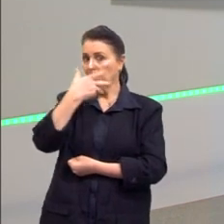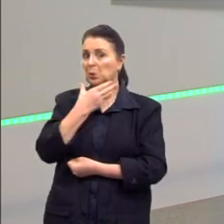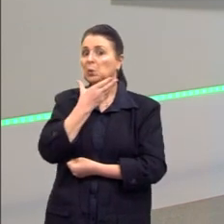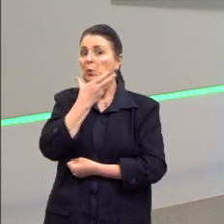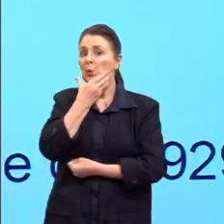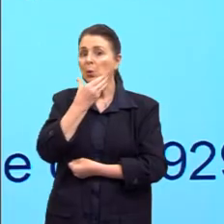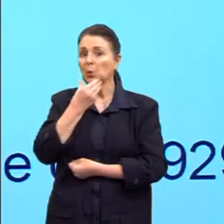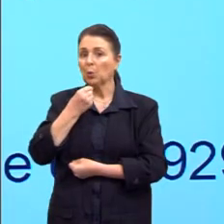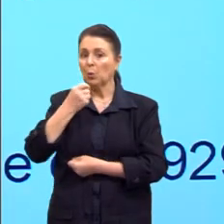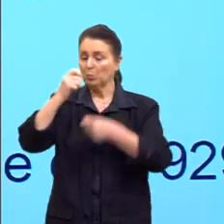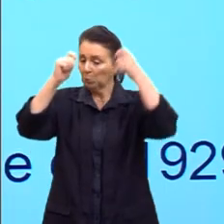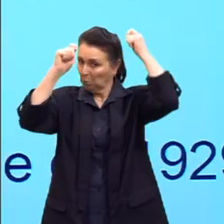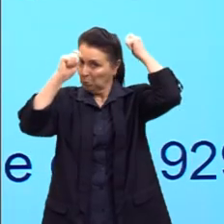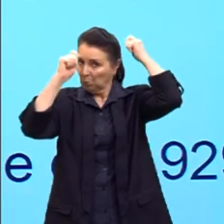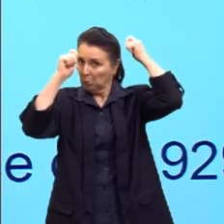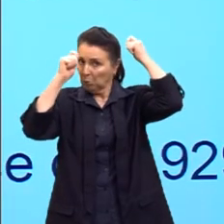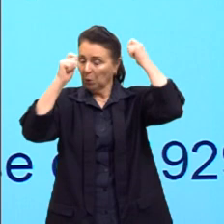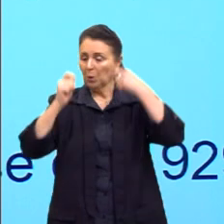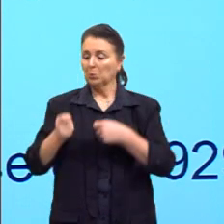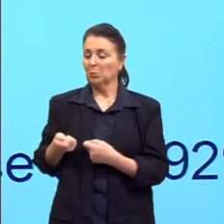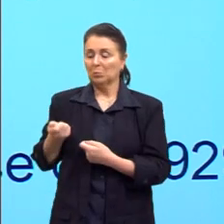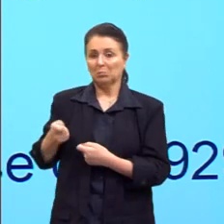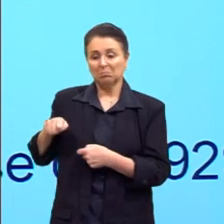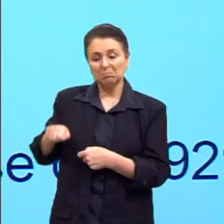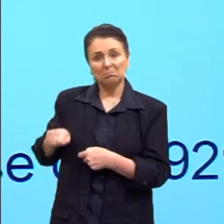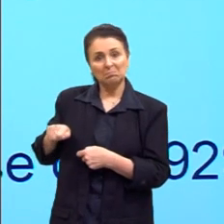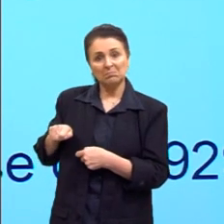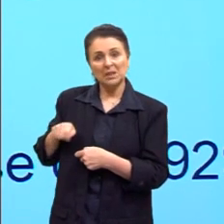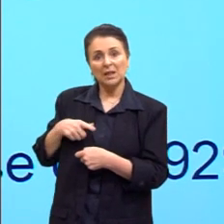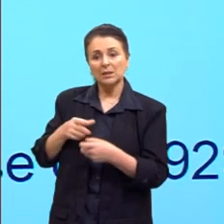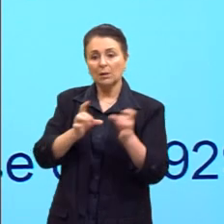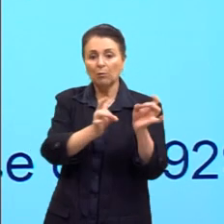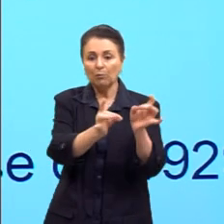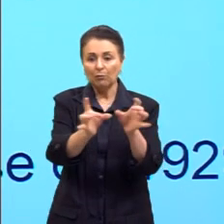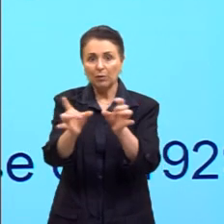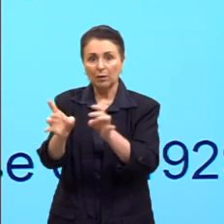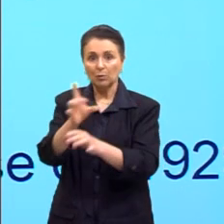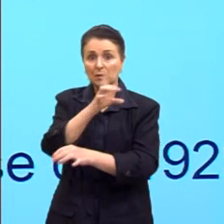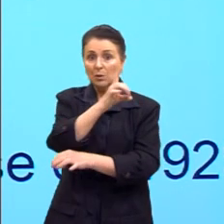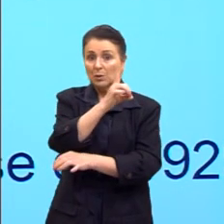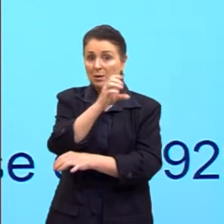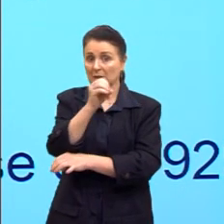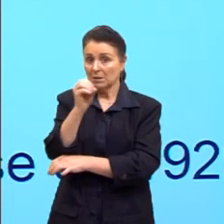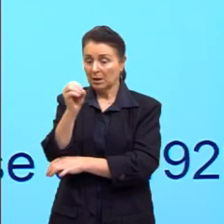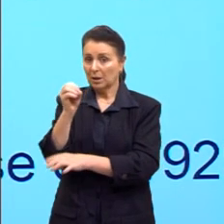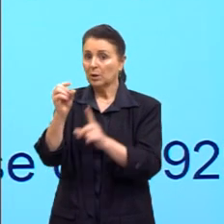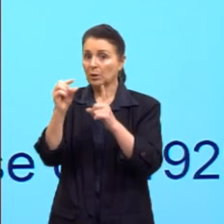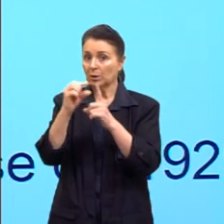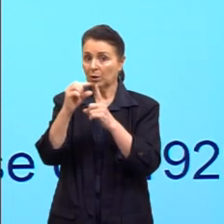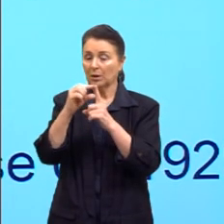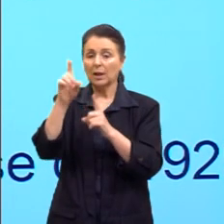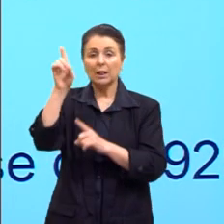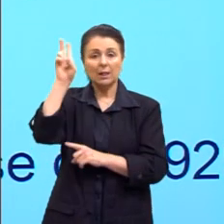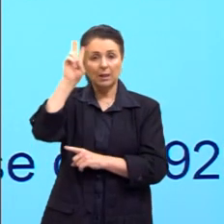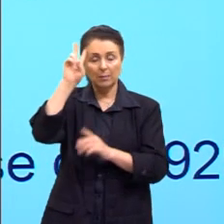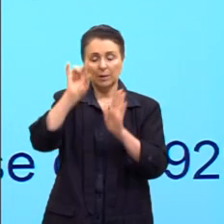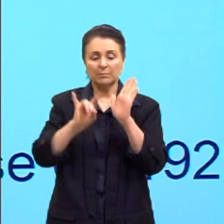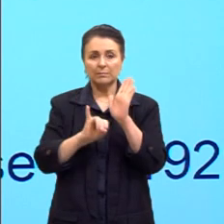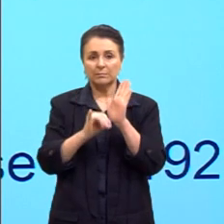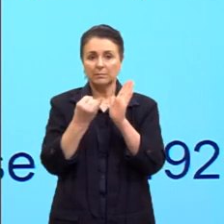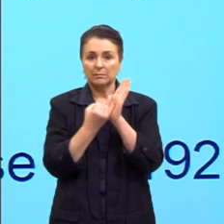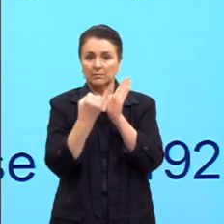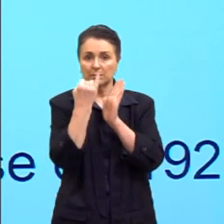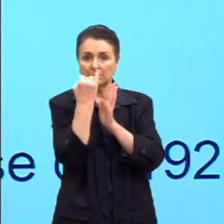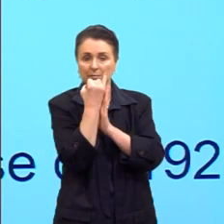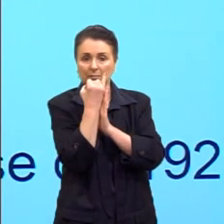cartolas, com ternos. E eles estão vendendo esse carro por 100 dólares. Vamos lembrar da inflação. 100 anos atrás, 100 dólares